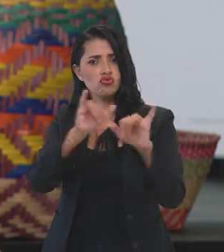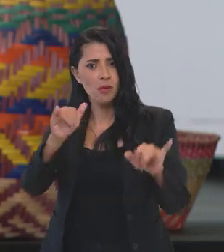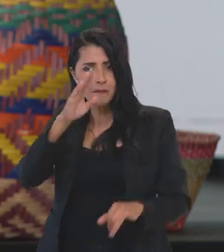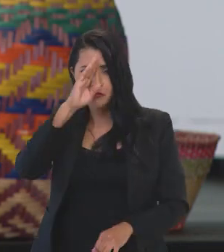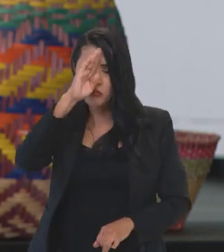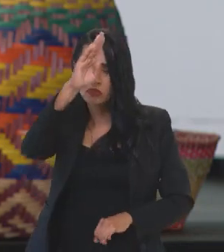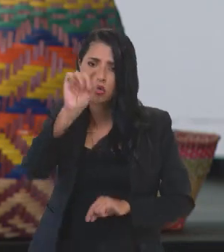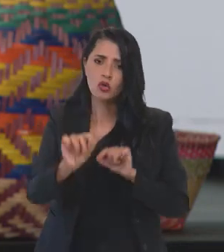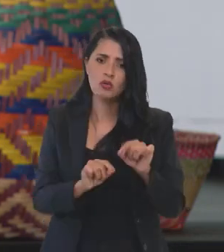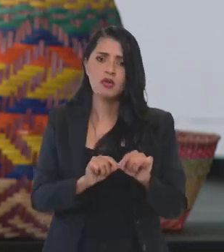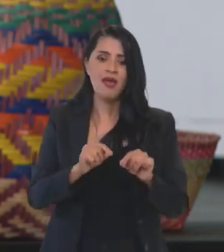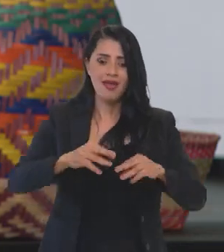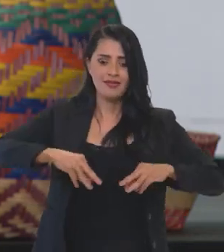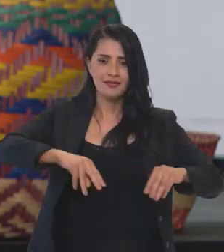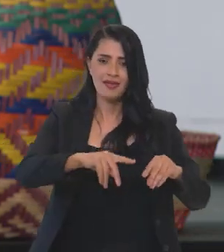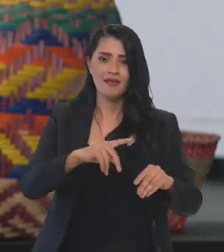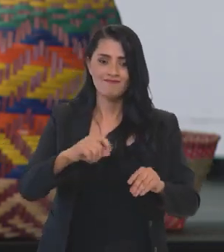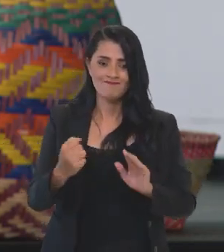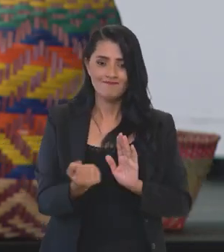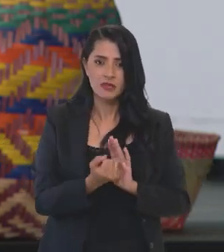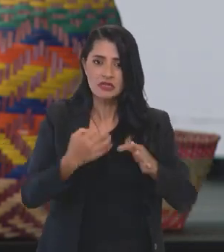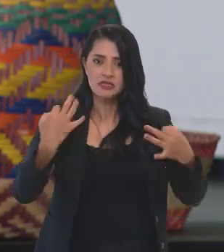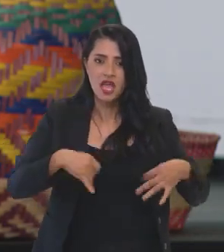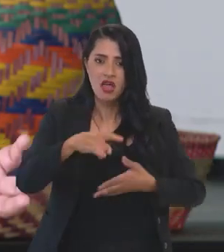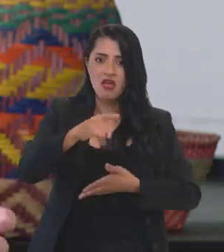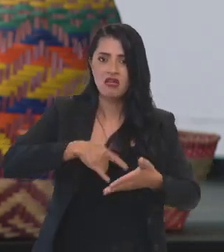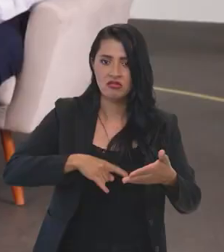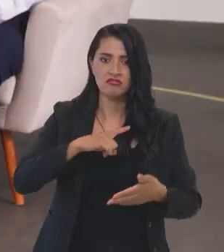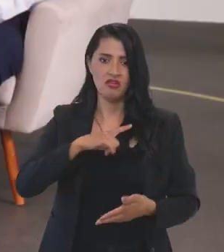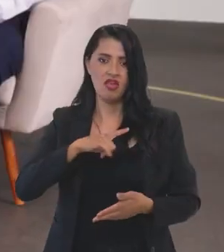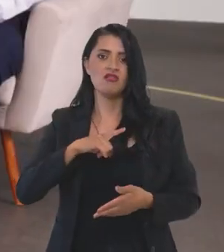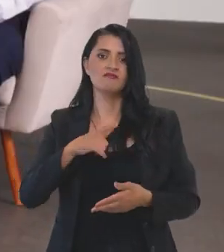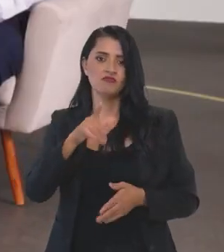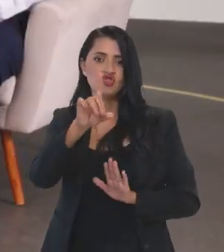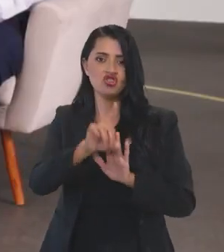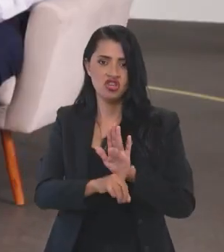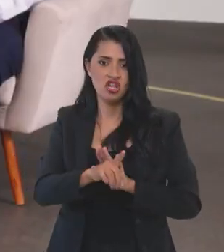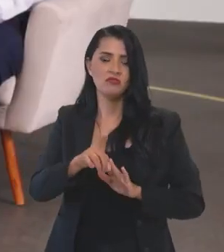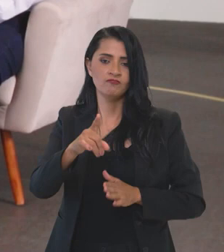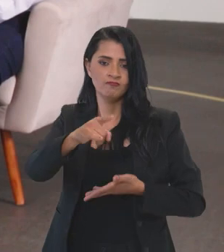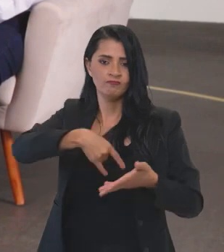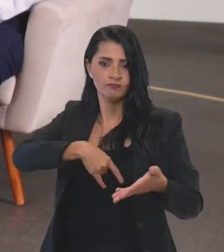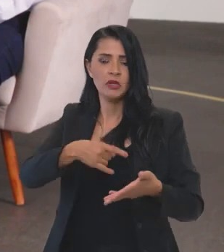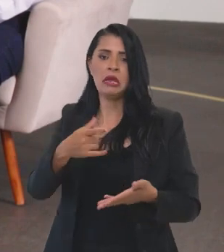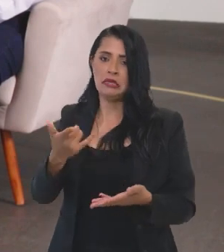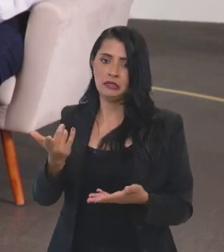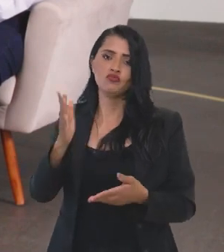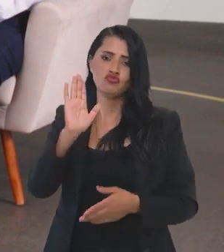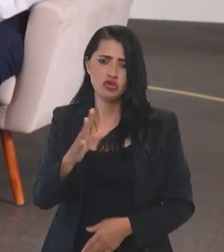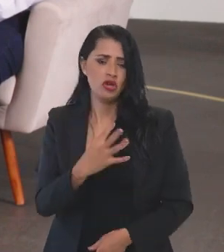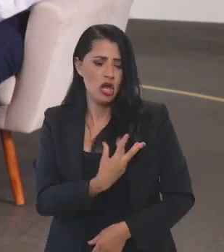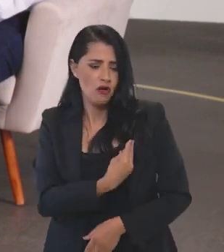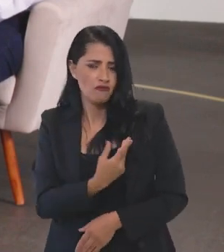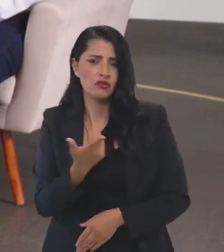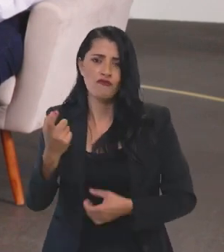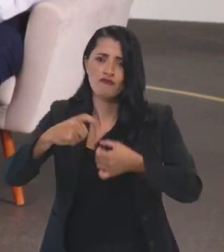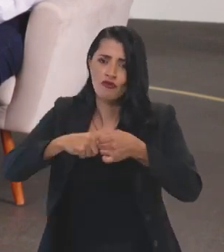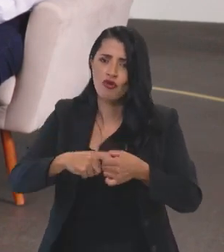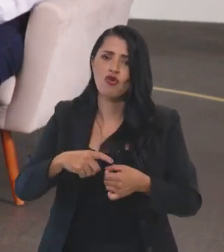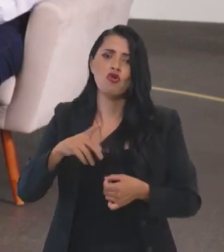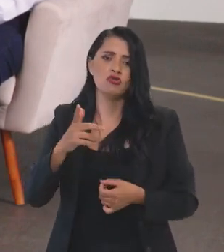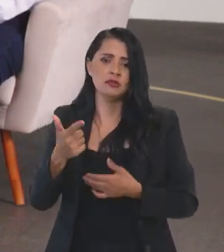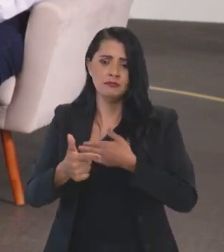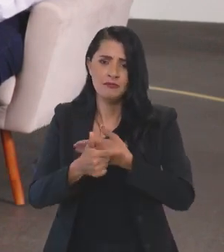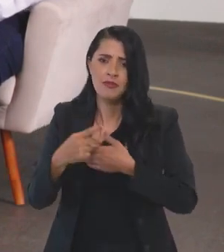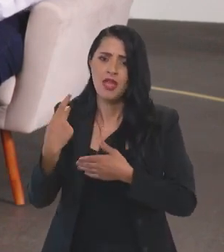prioridade para que as terras indígenas sejam demarcadas. Então, a FUNAI já destrava, já faz voltar,